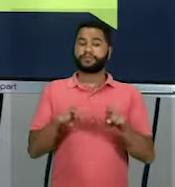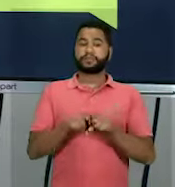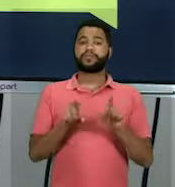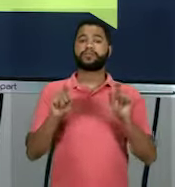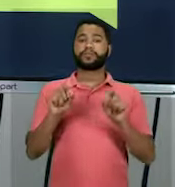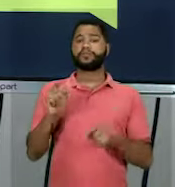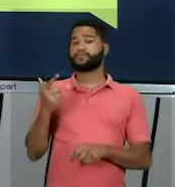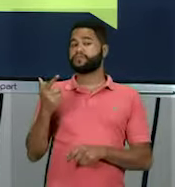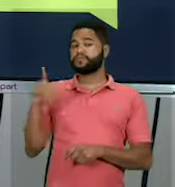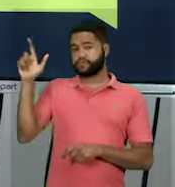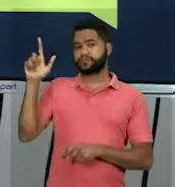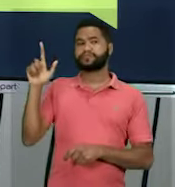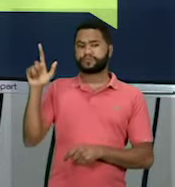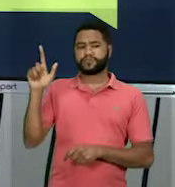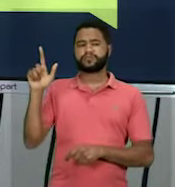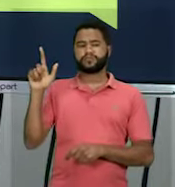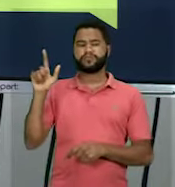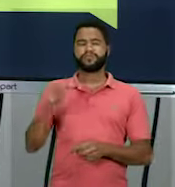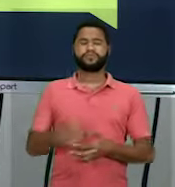uma outra,